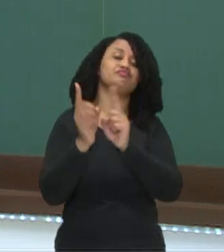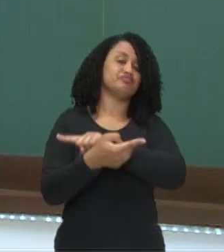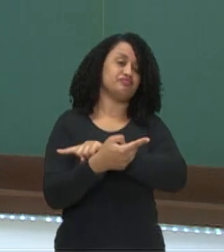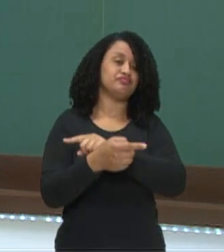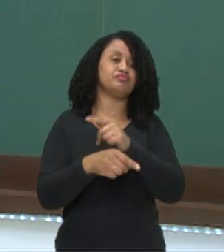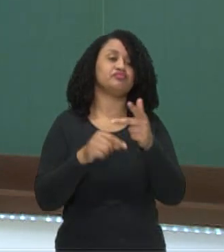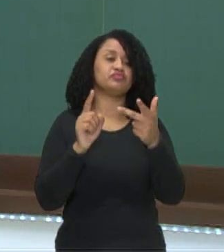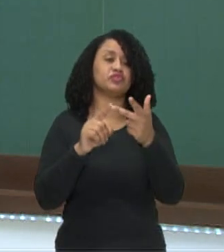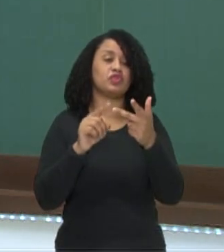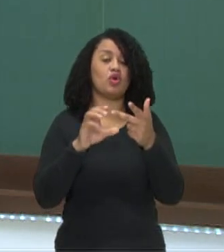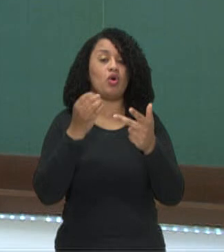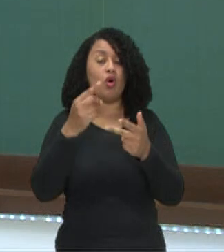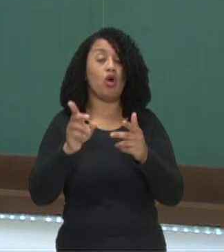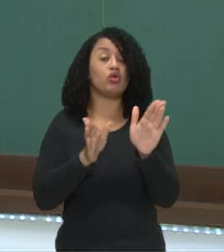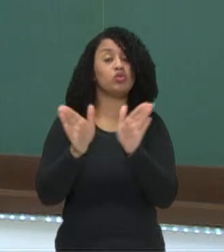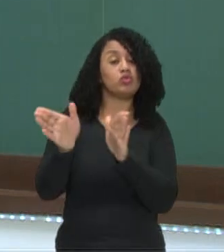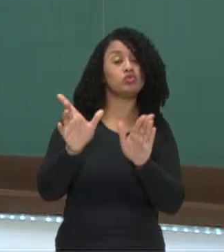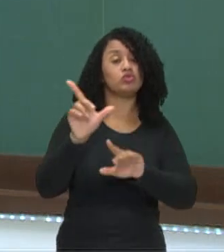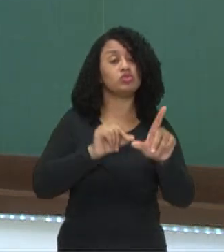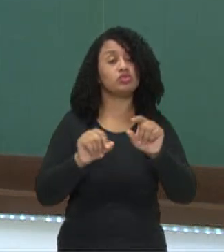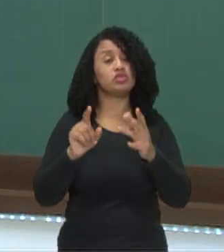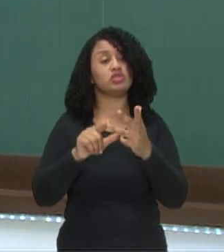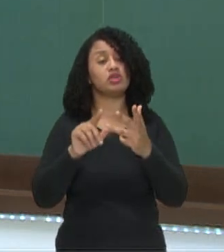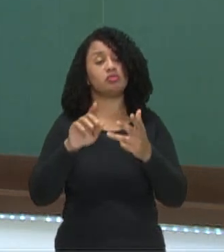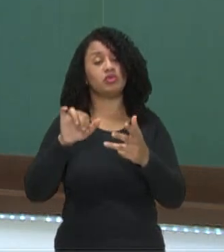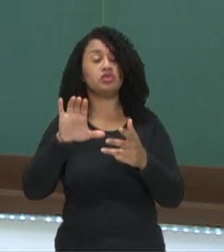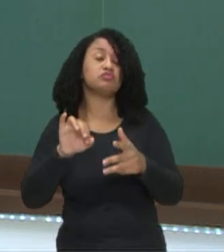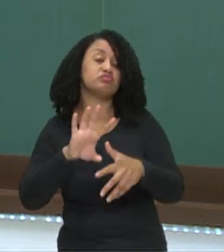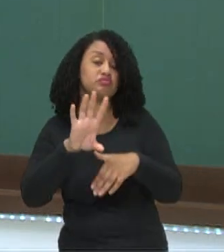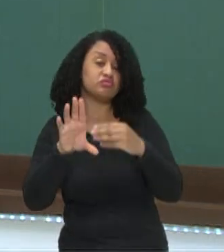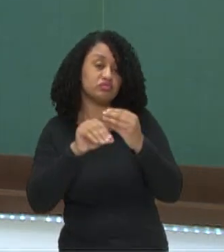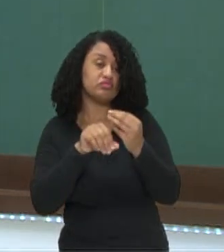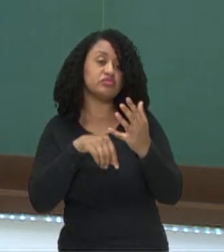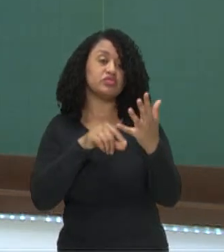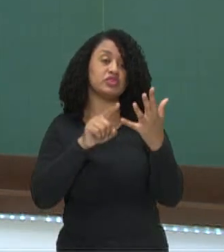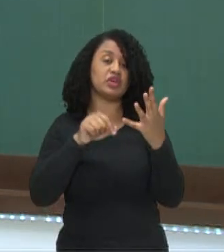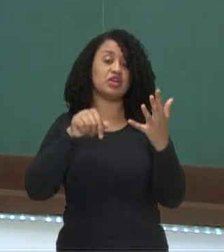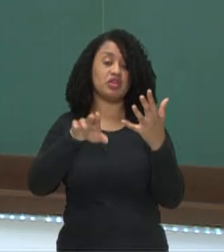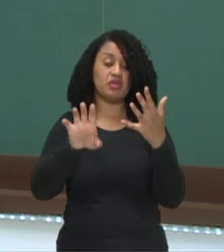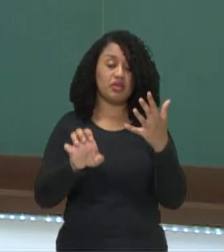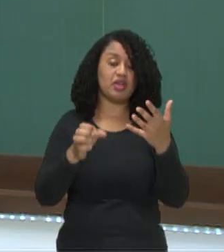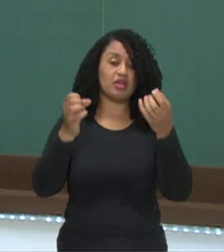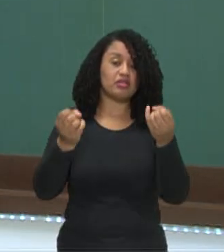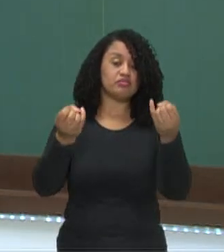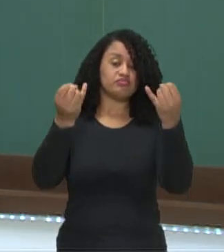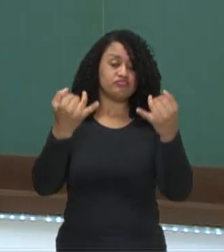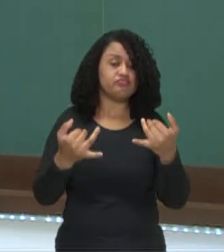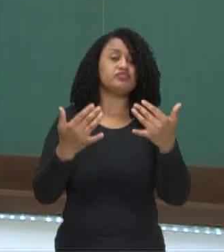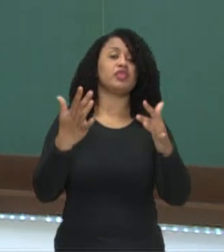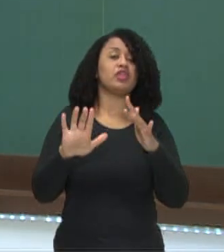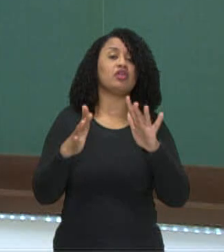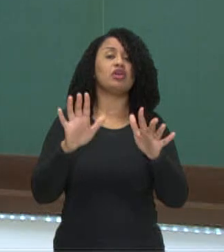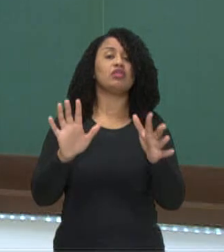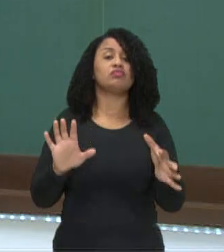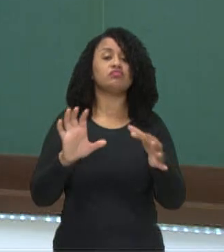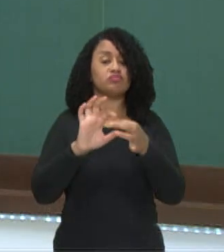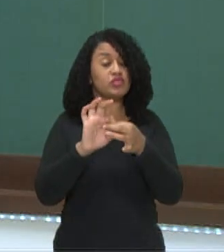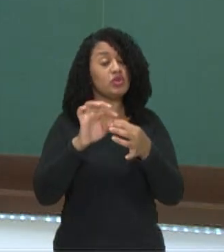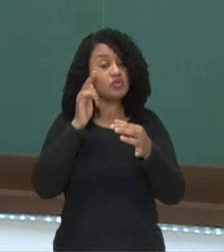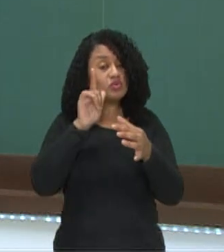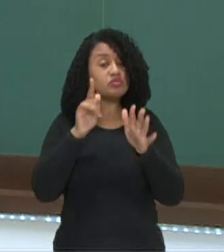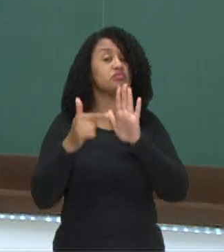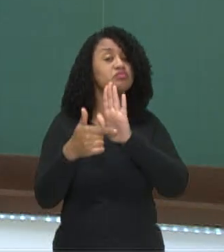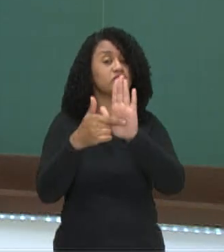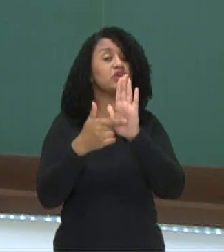alternativa. O portanto, conclusão. E o que, explicação. Através da conjunção, conseguimos nominar as